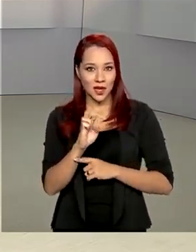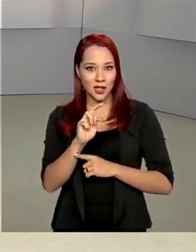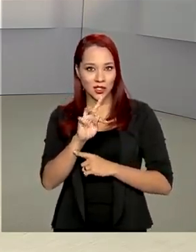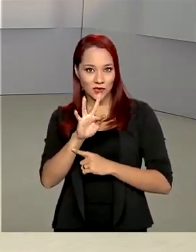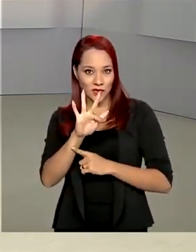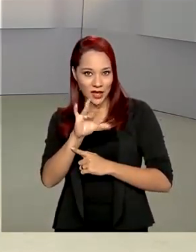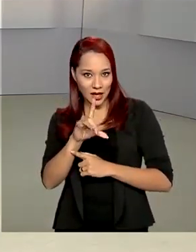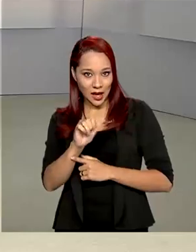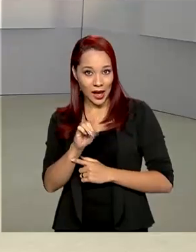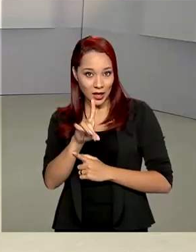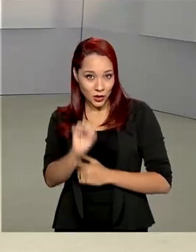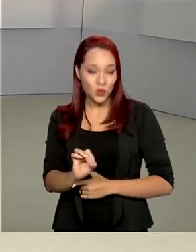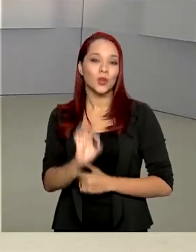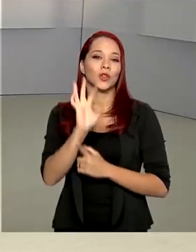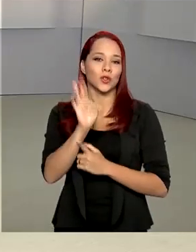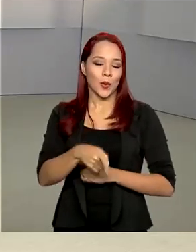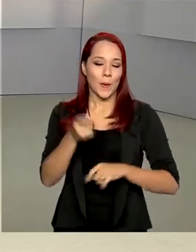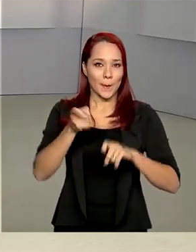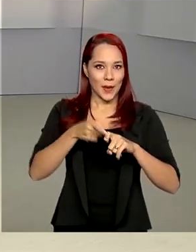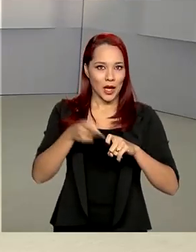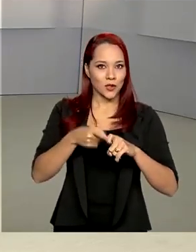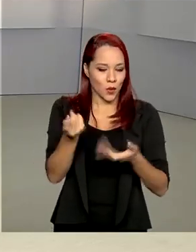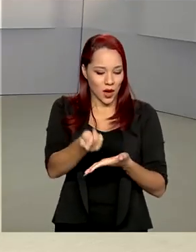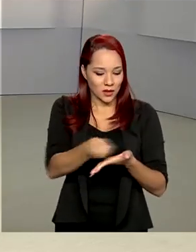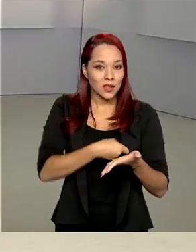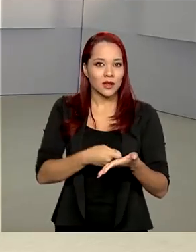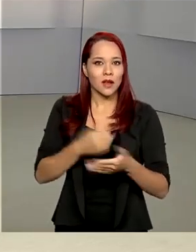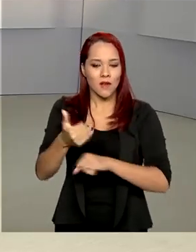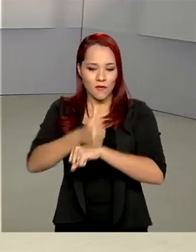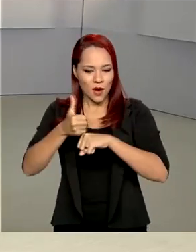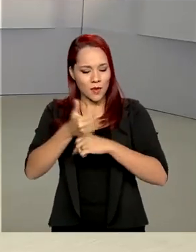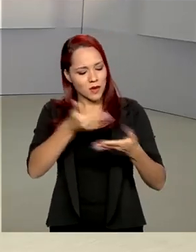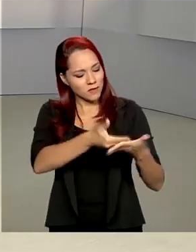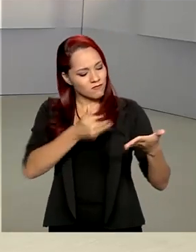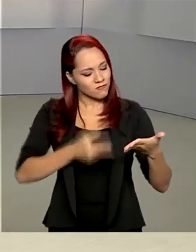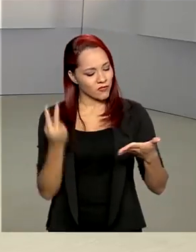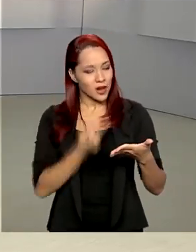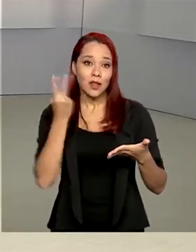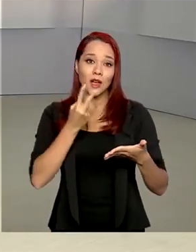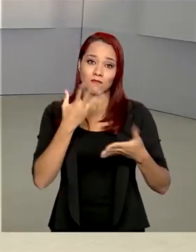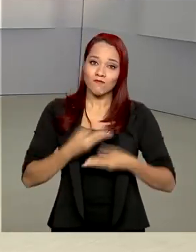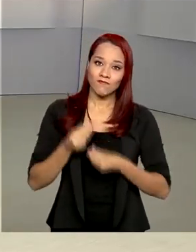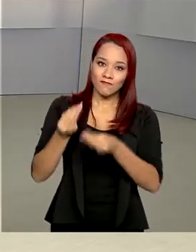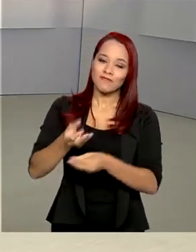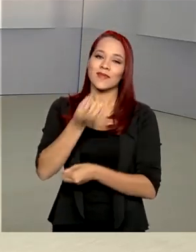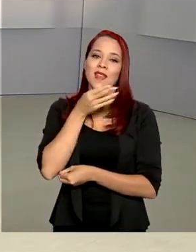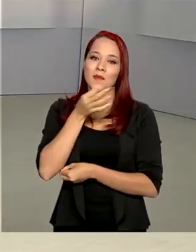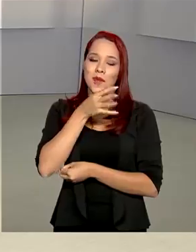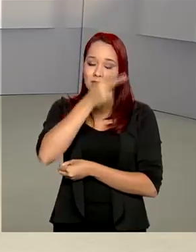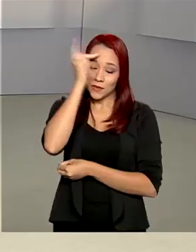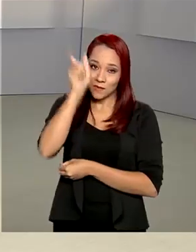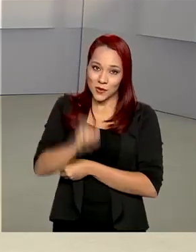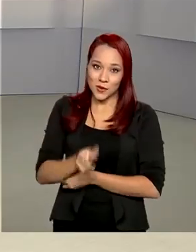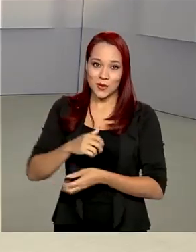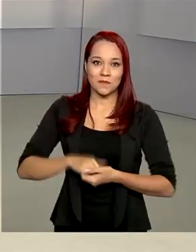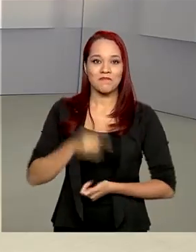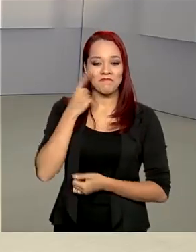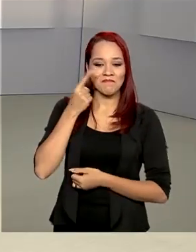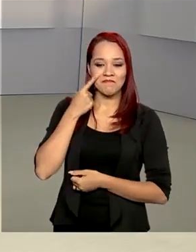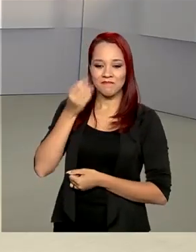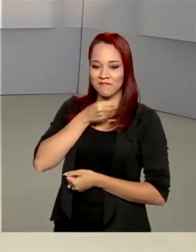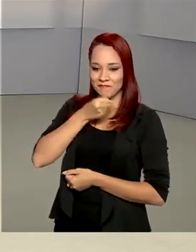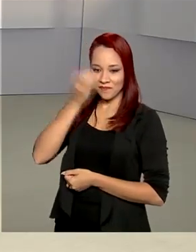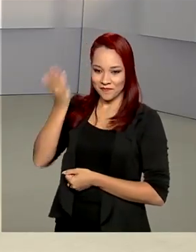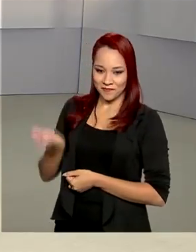assinam as receitas e os farmacêuticos checam a validade delas para fazer a entrega dos remédios aos pacientes. Confira na